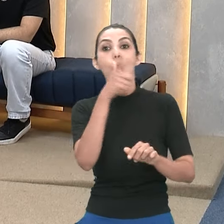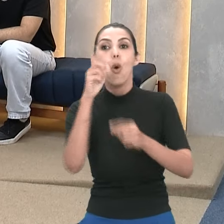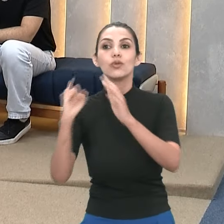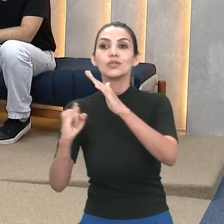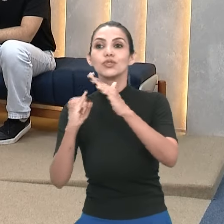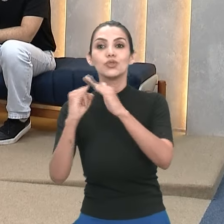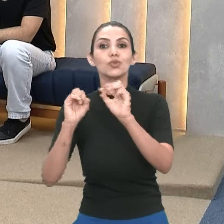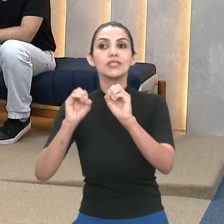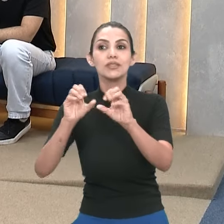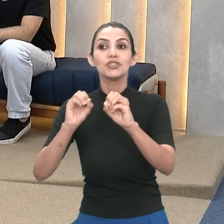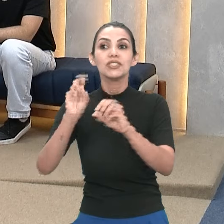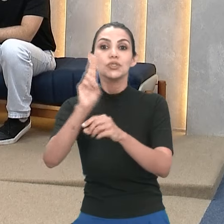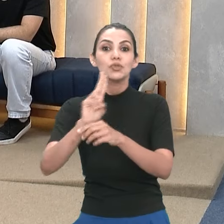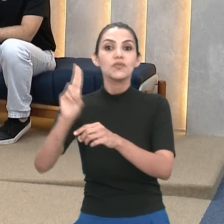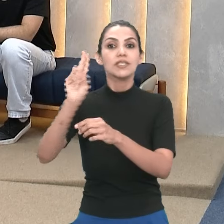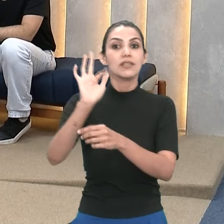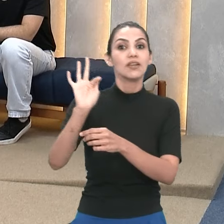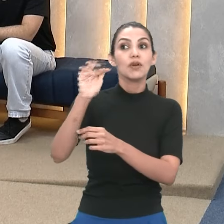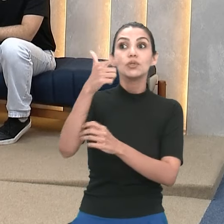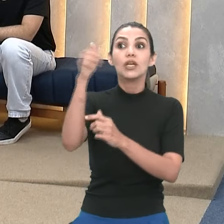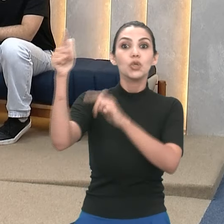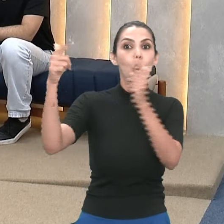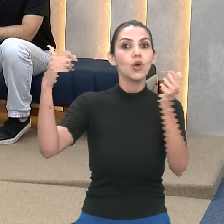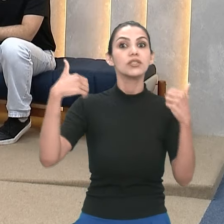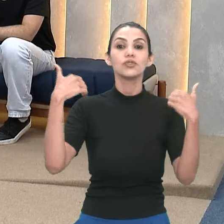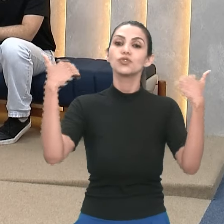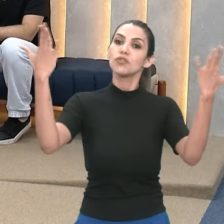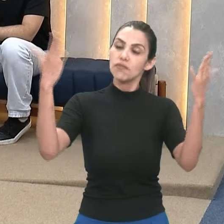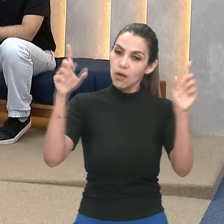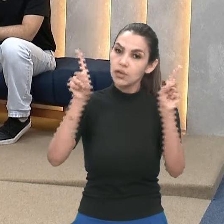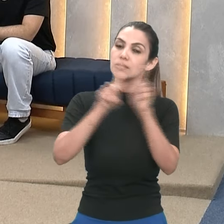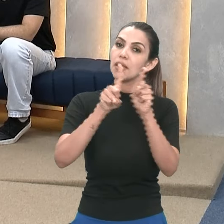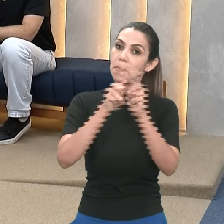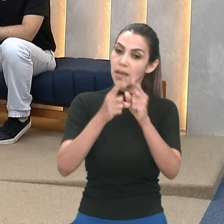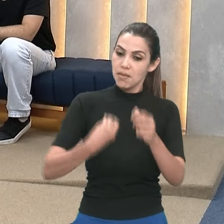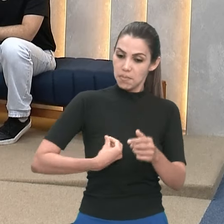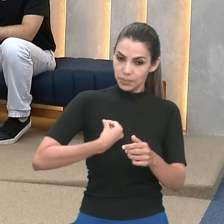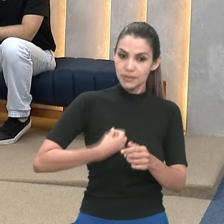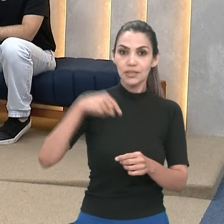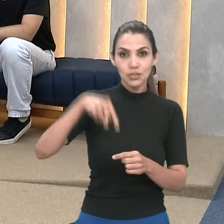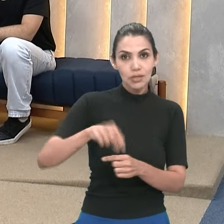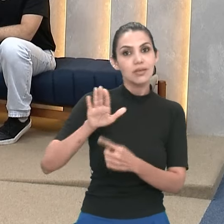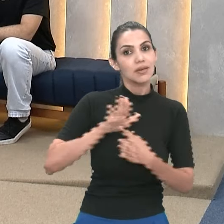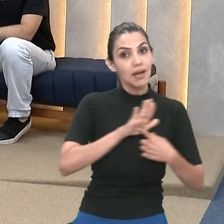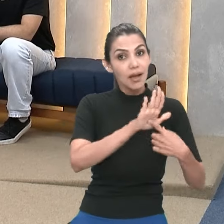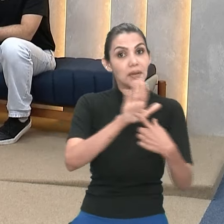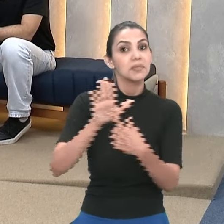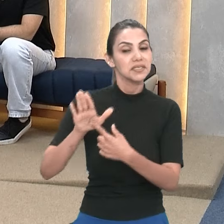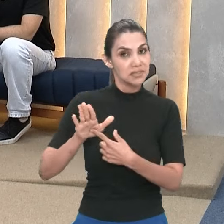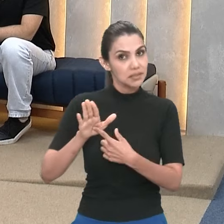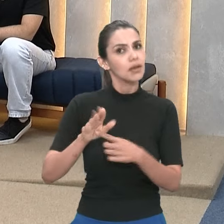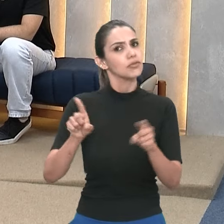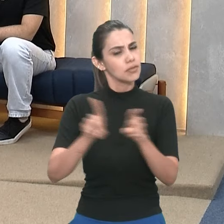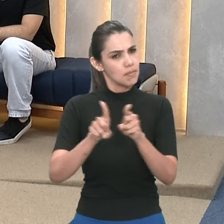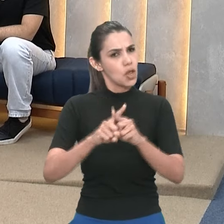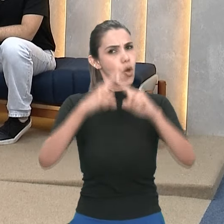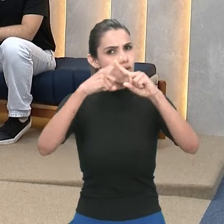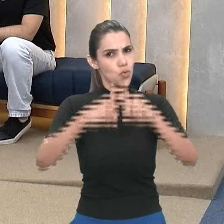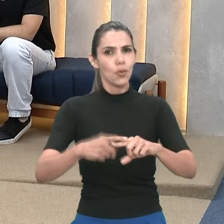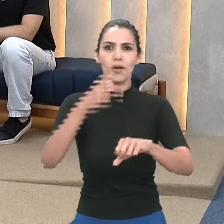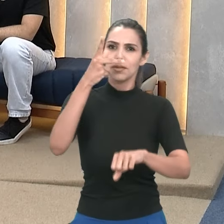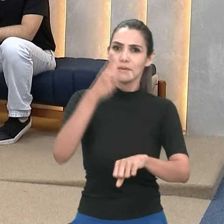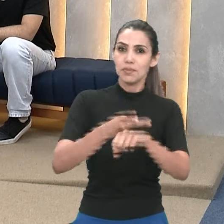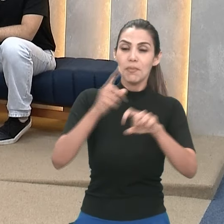conosco. Então, são várias e todas elas também concorrendo ao prêmio pelas modalidades. Mas, assim, esse